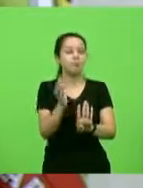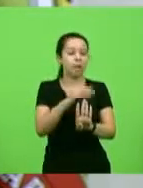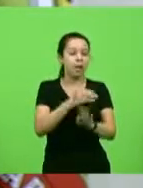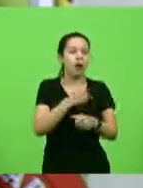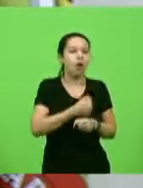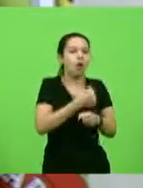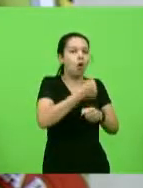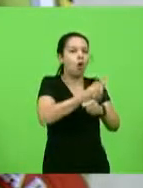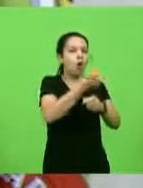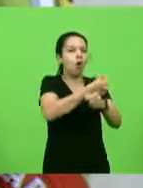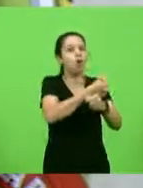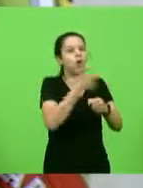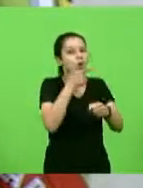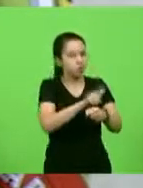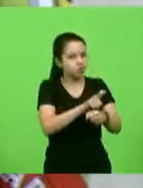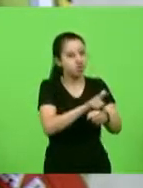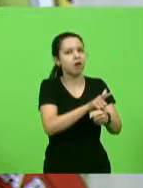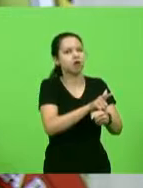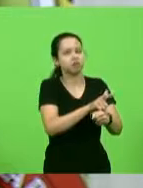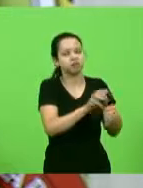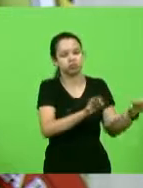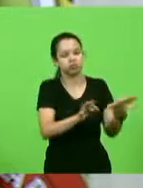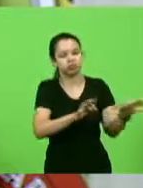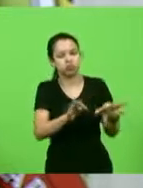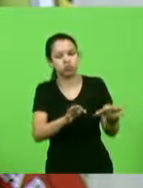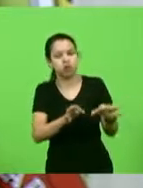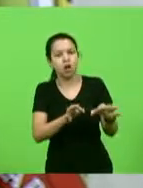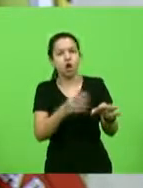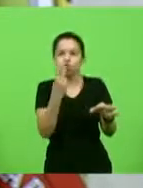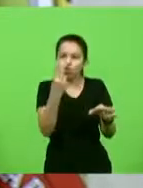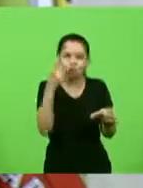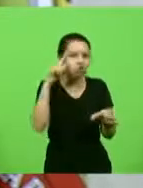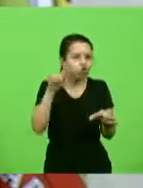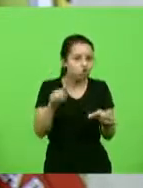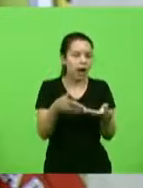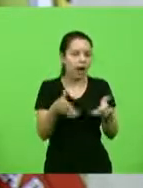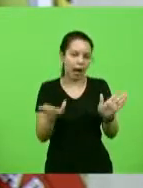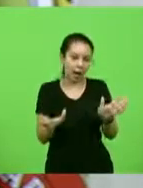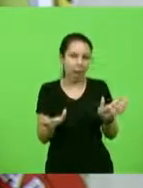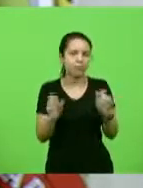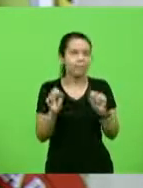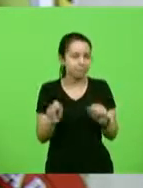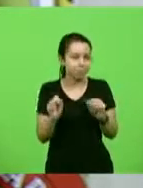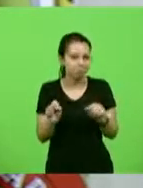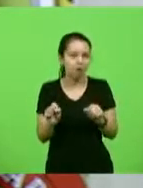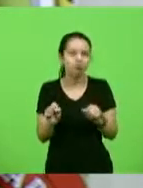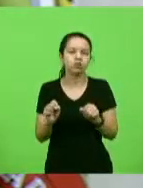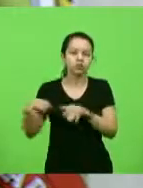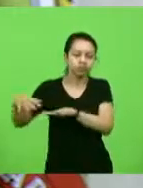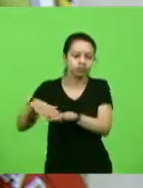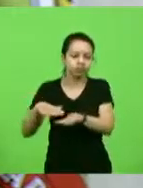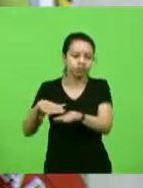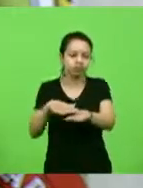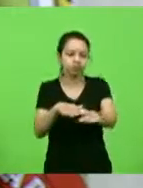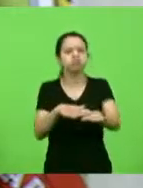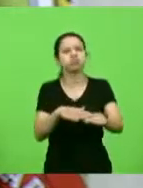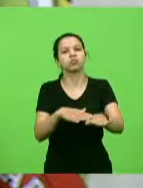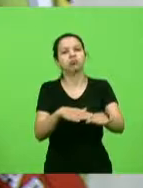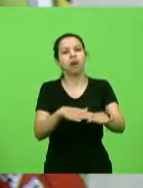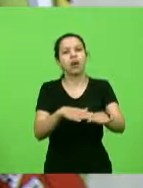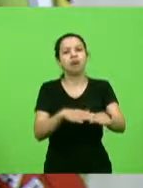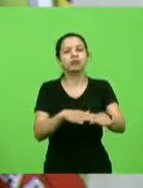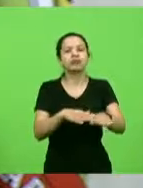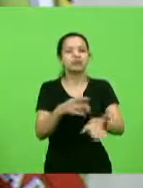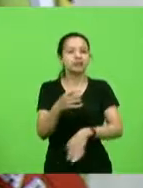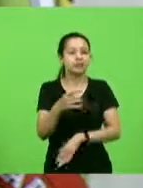parte da semana. Só abre em dois dias da semana para a passagem de comboios. Sobe a serra nas sextas-feiras e